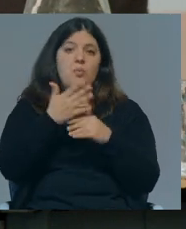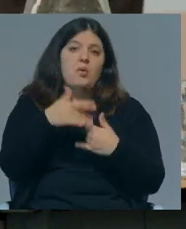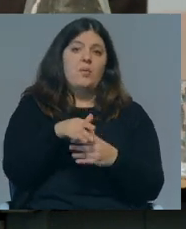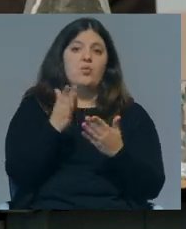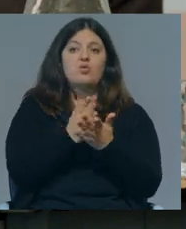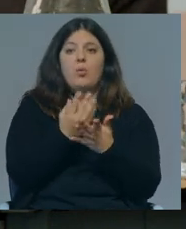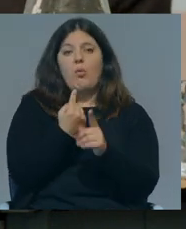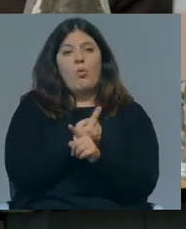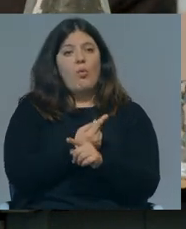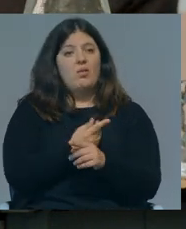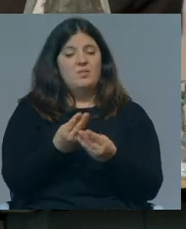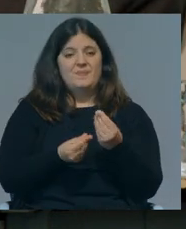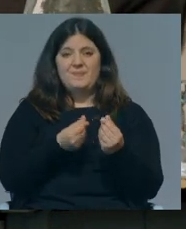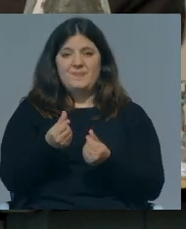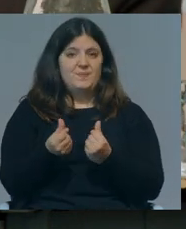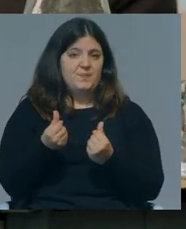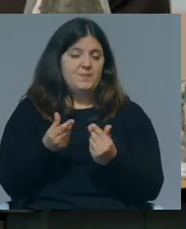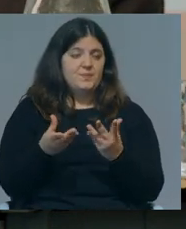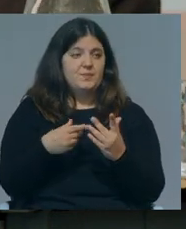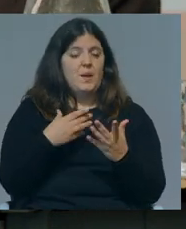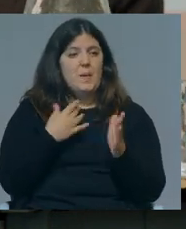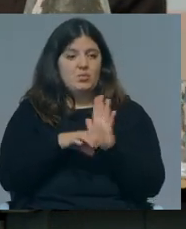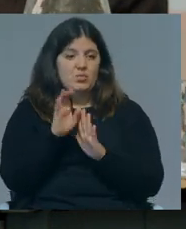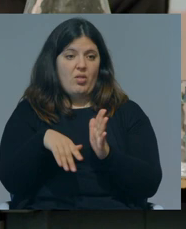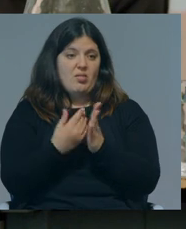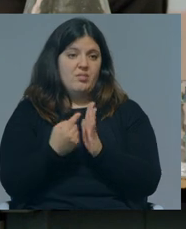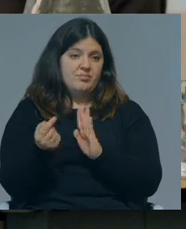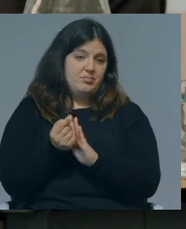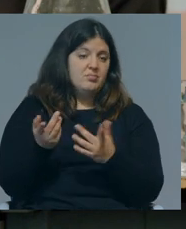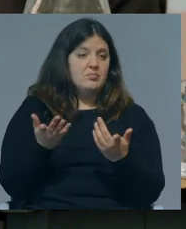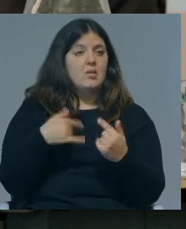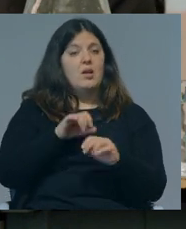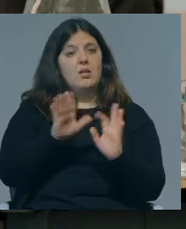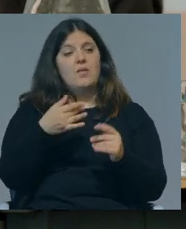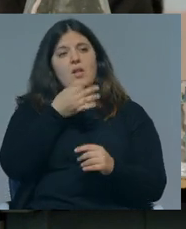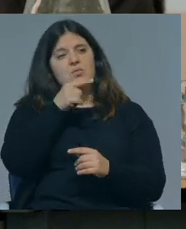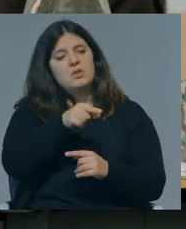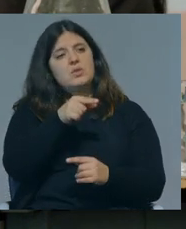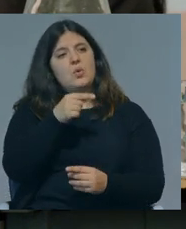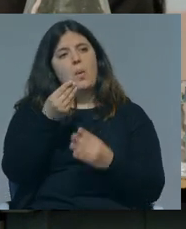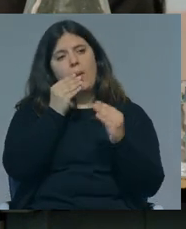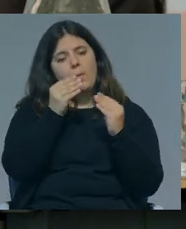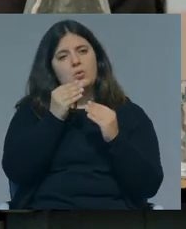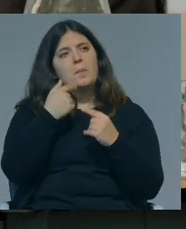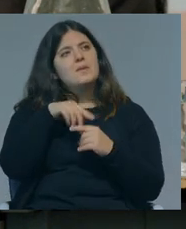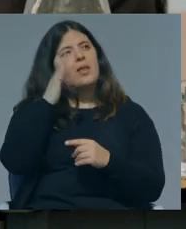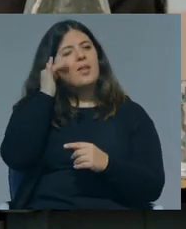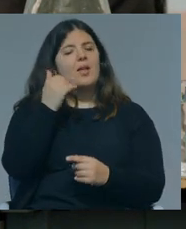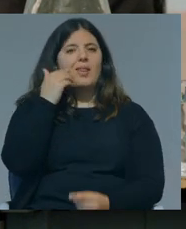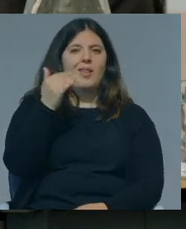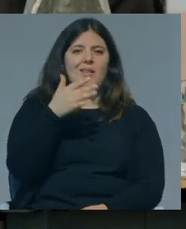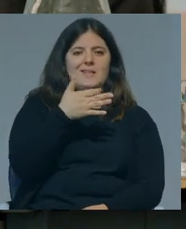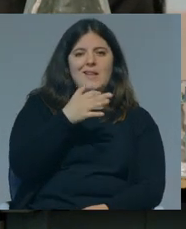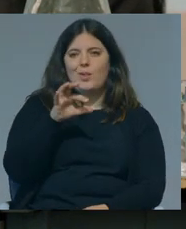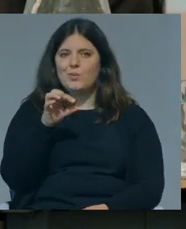Mas foi estudar uma coisa que... Desplodencialmente. Claro, super. E não há nada mais, nós falávamos disto precisamente ao almoço, não há nada mais bonito do que ter aquela idade de 17,